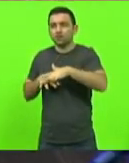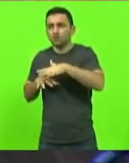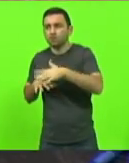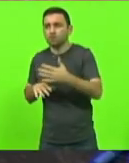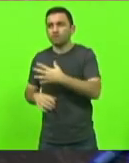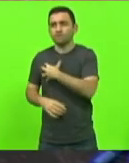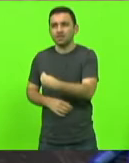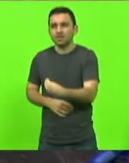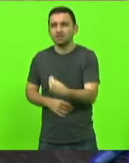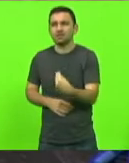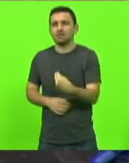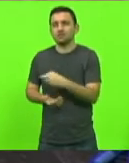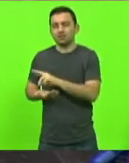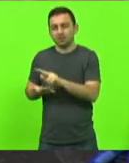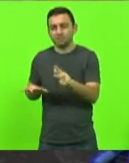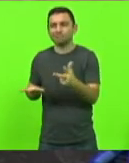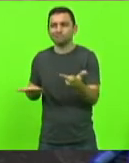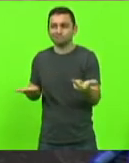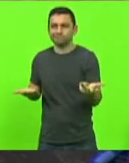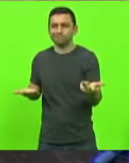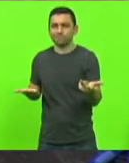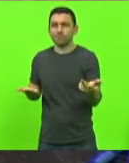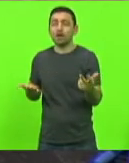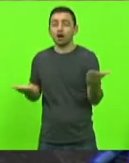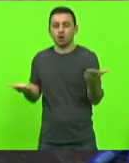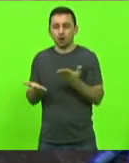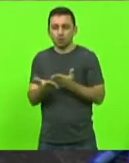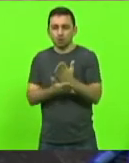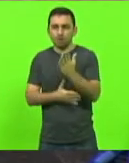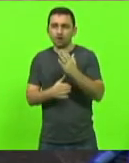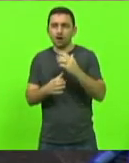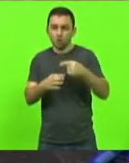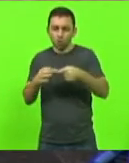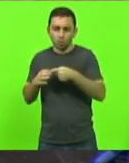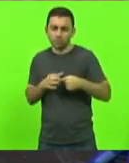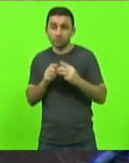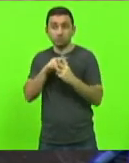agora, com a aprovação de todos os deputados, de três comissões que tramitou,